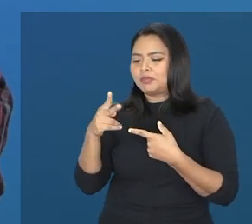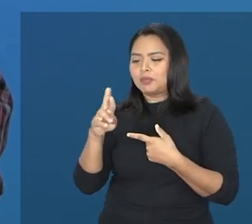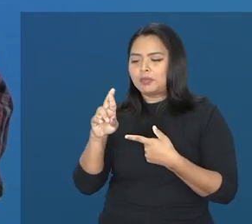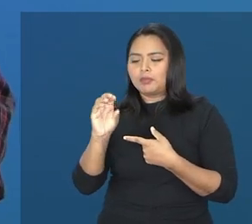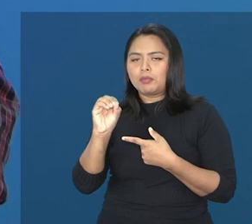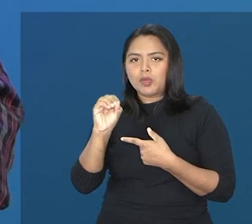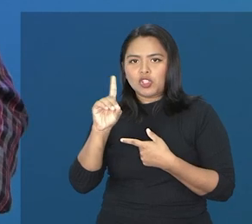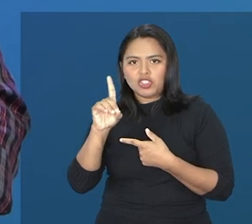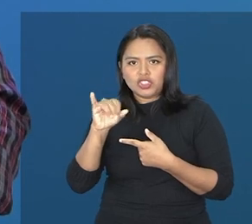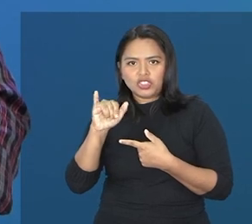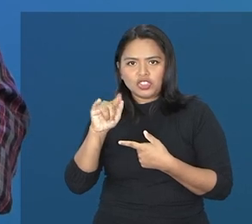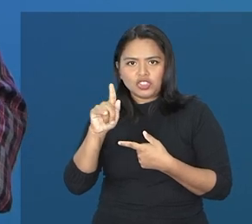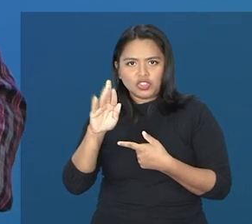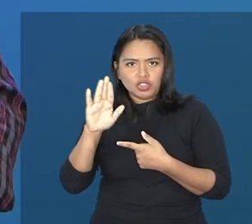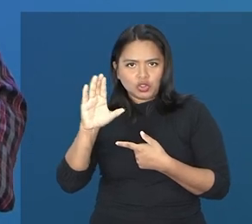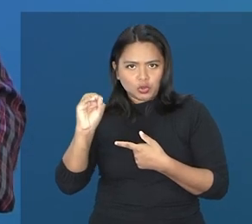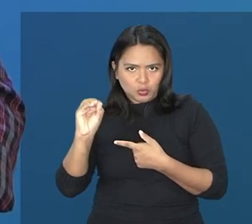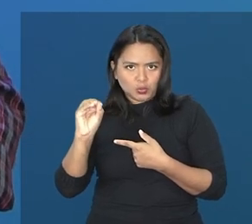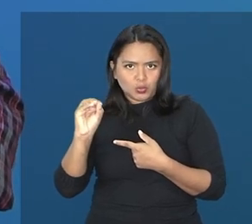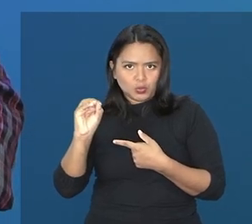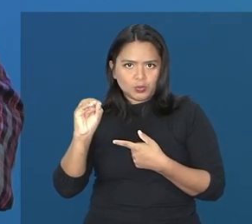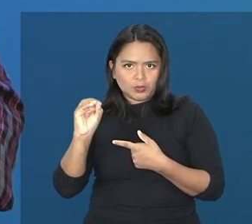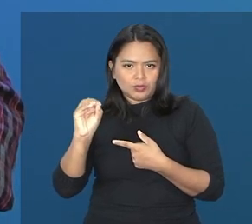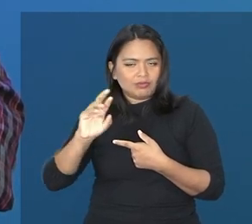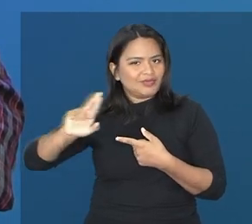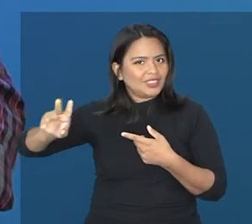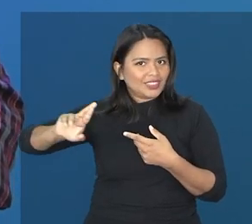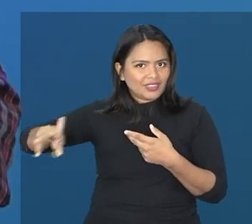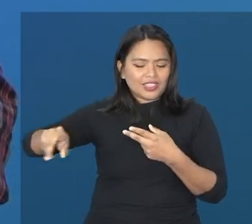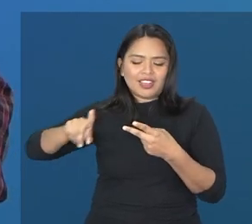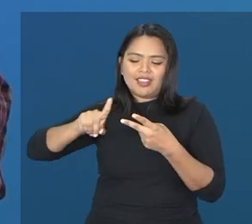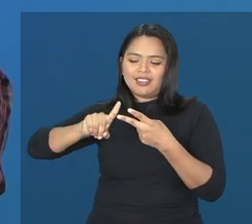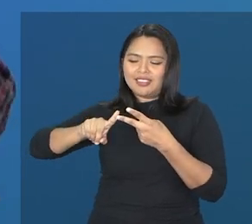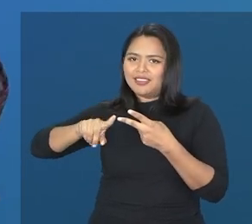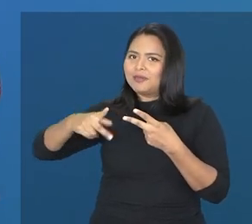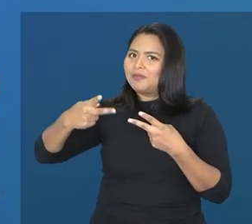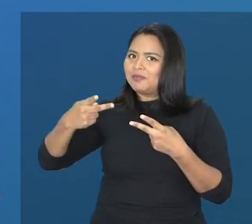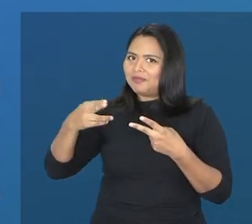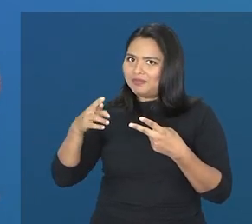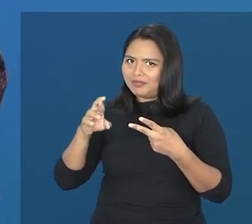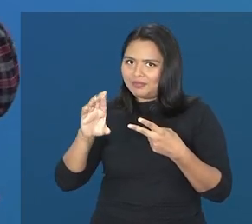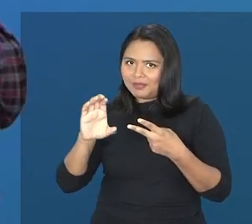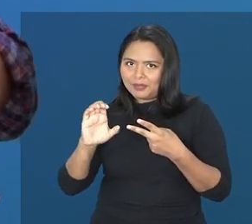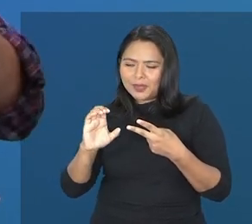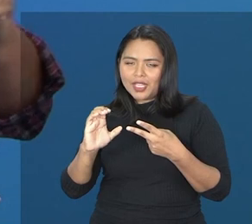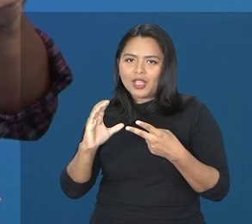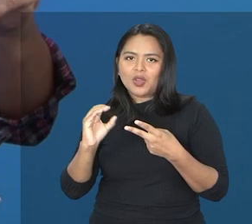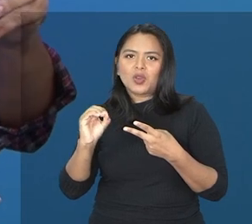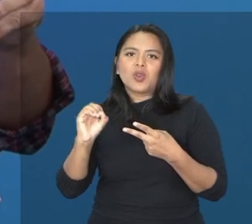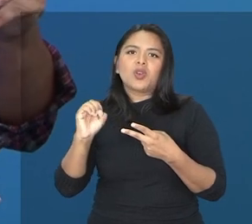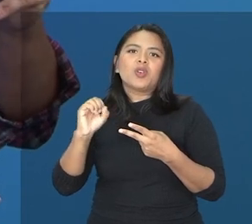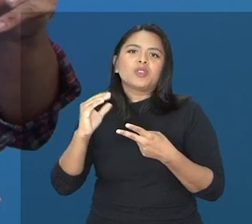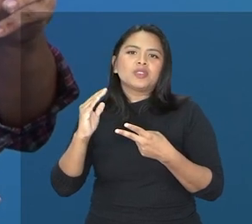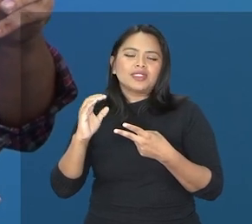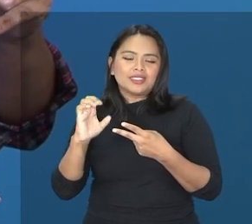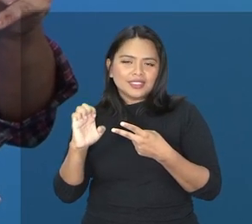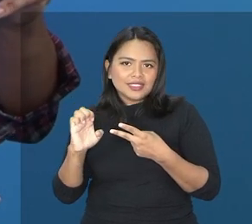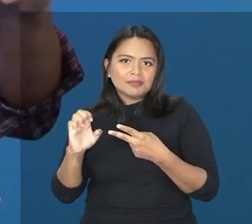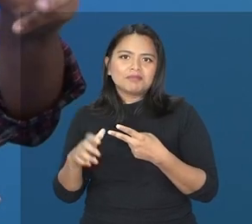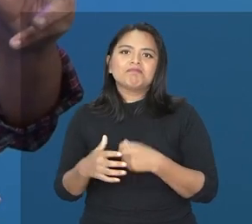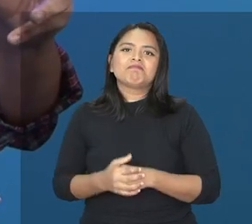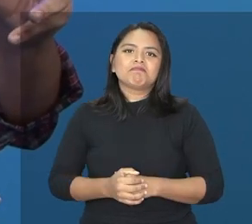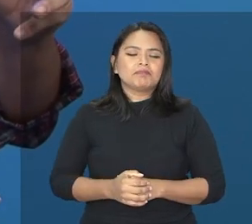criança precoce vai ser criança prodígio, mas toda criança prodígio necessariamente será,